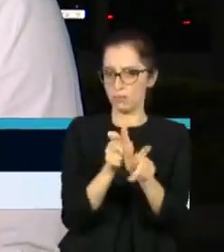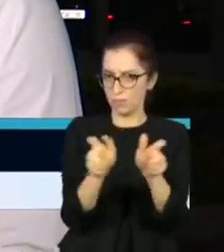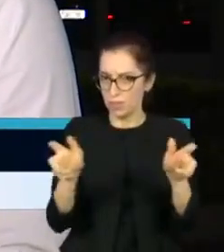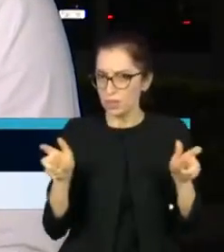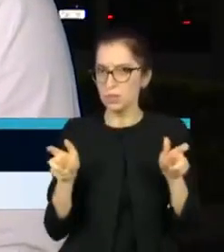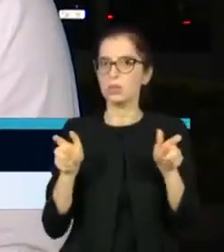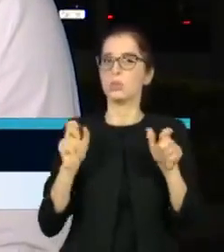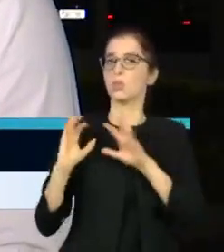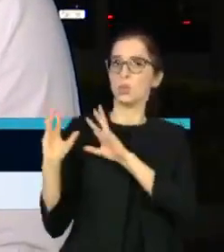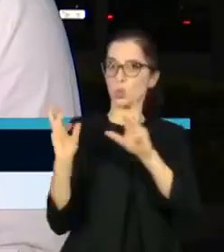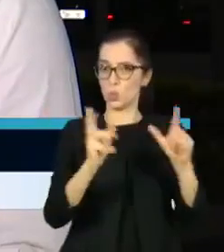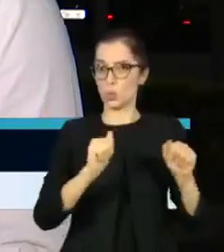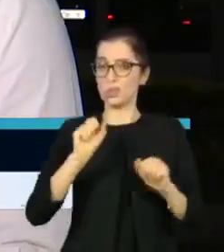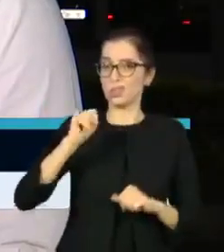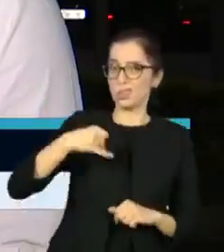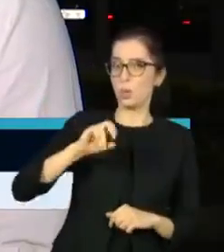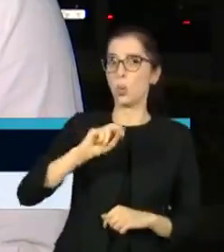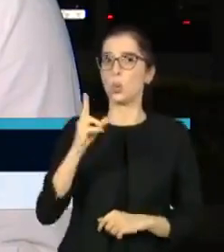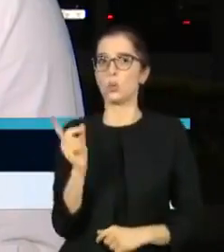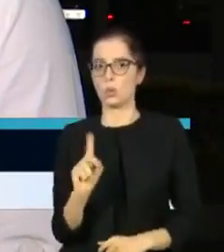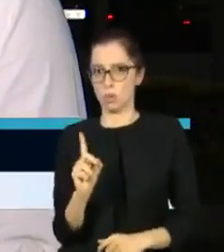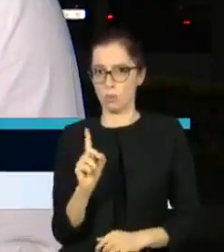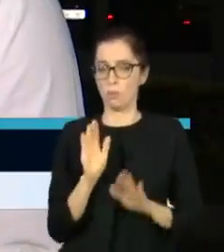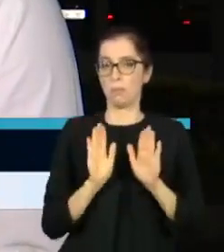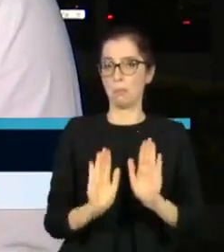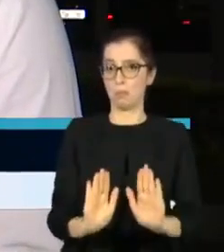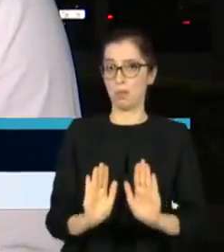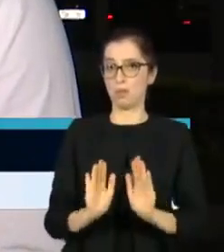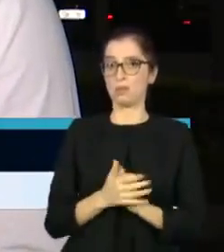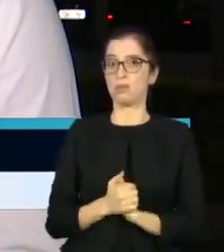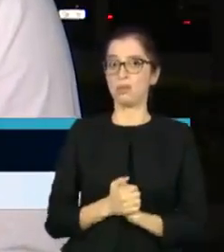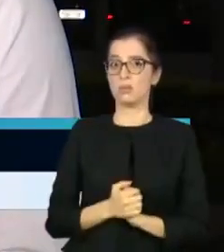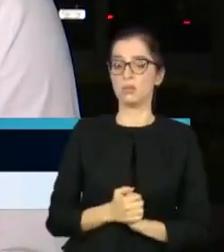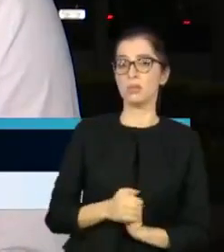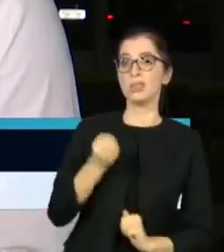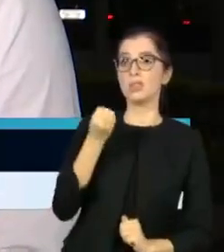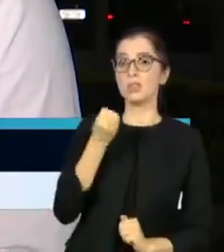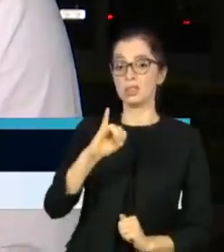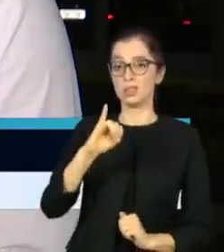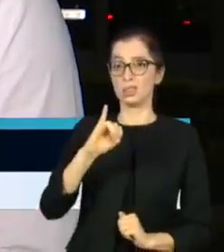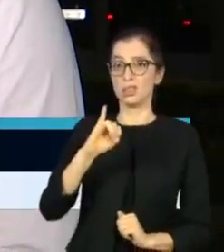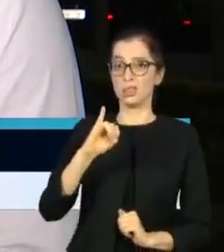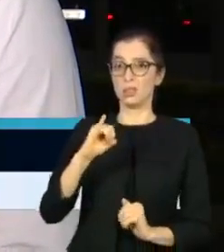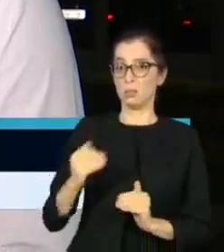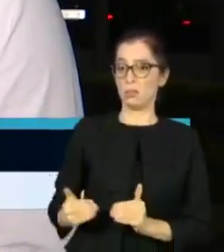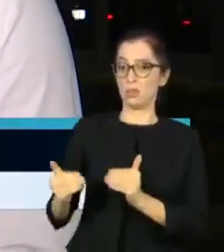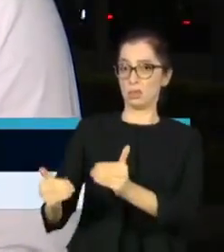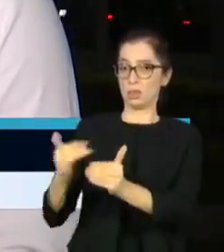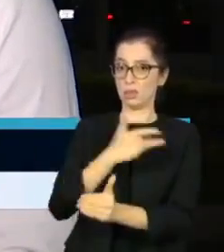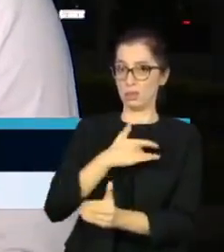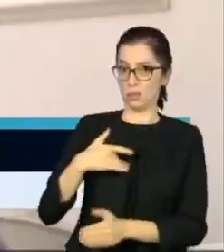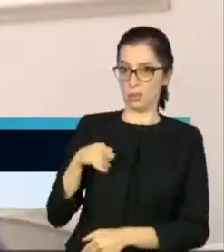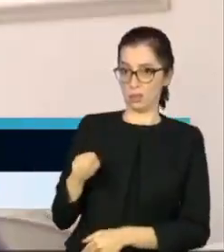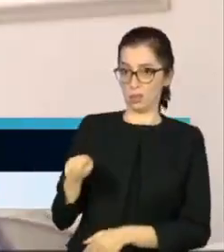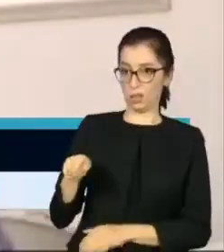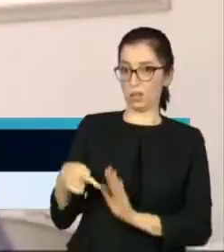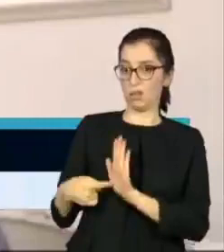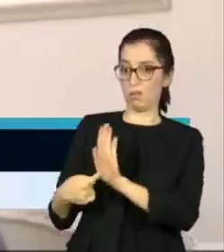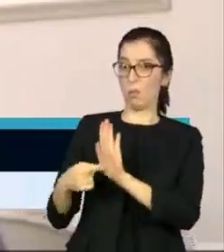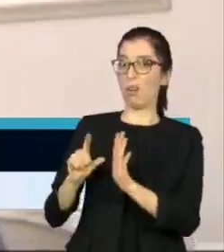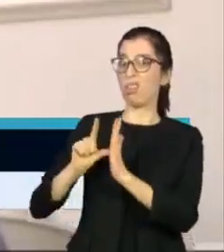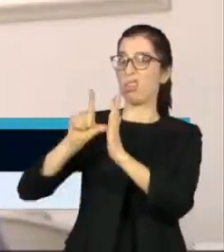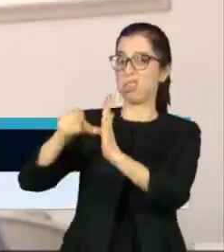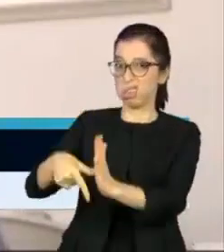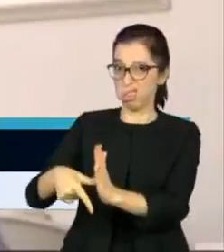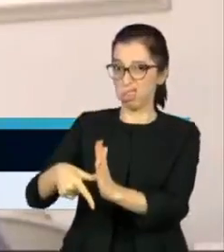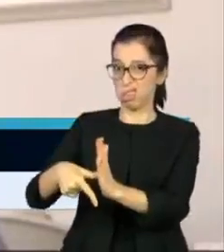risco do novo método defendido pelo Ministério da Saúde é atrasar a segunda vacinação e perder os efeitos da primeira. Nós corremos